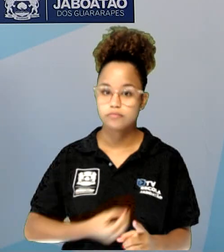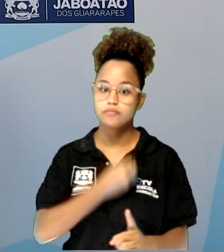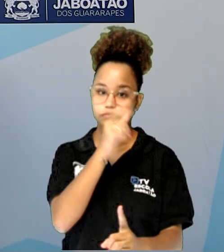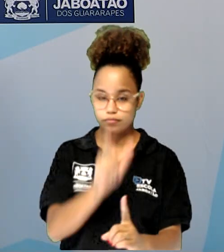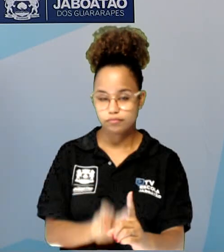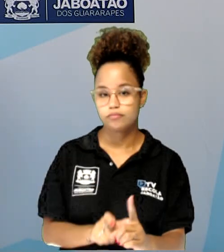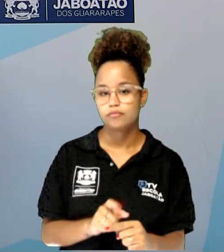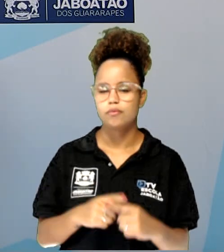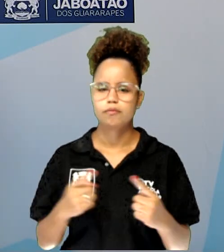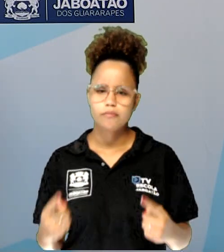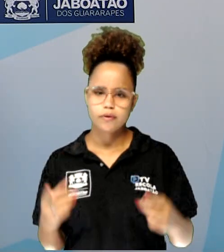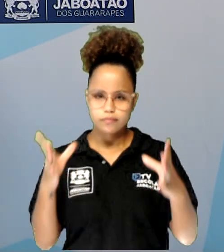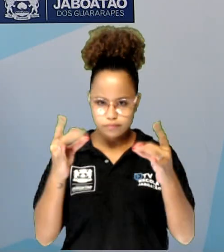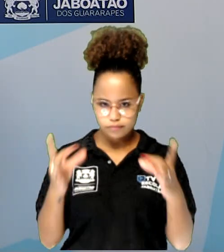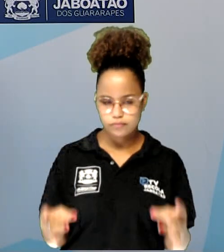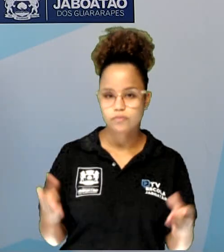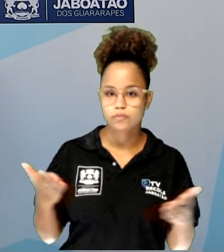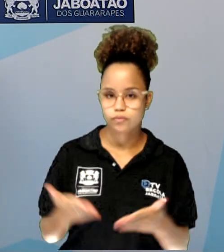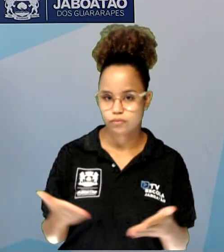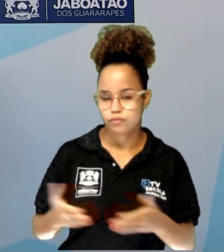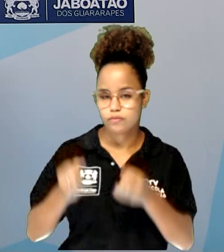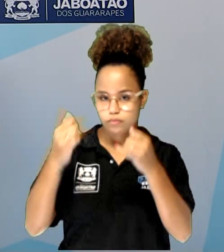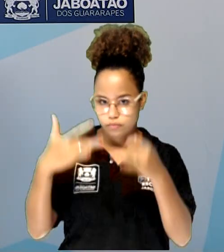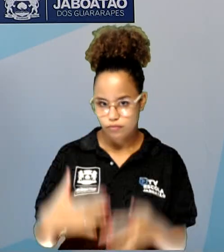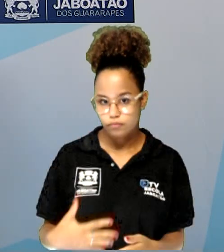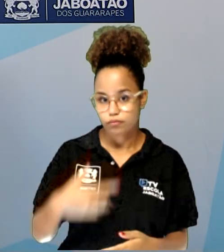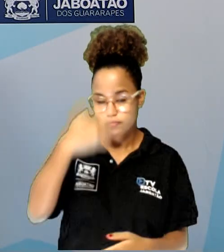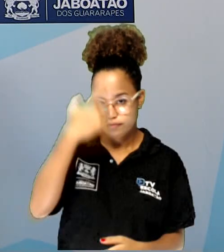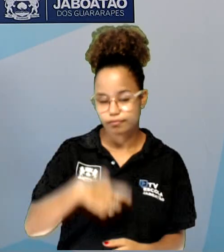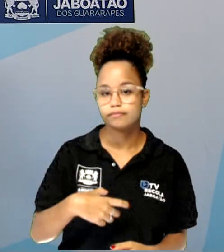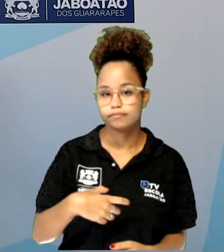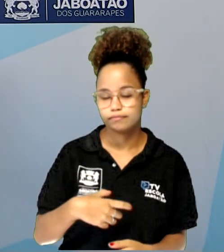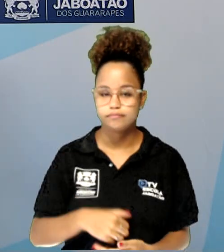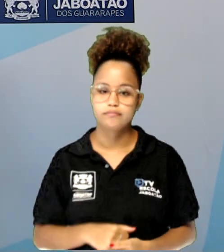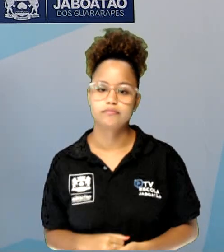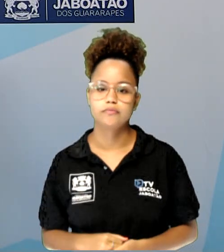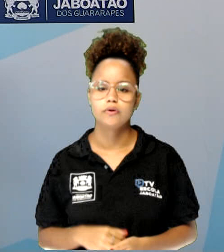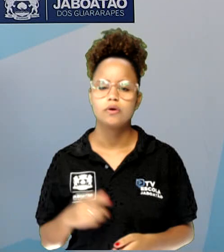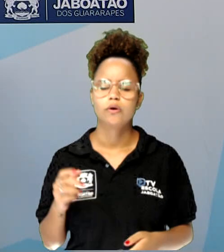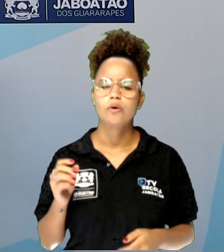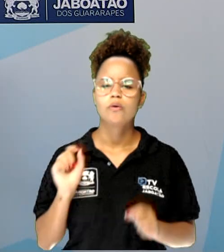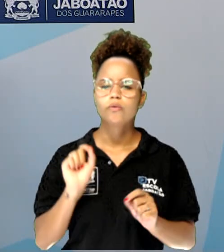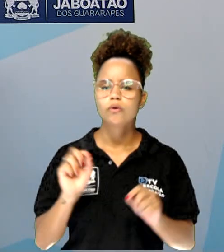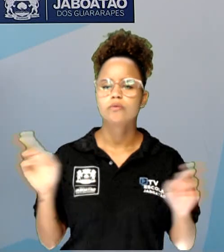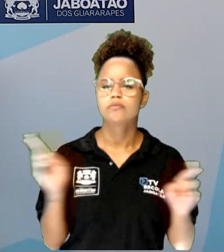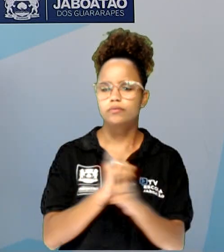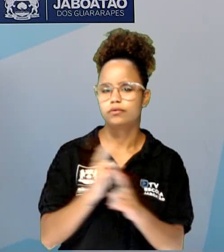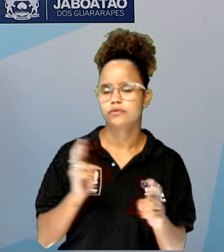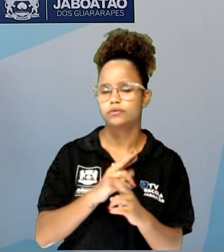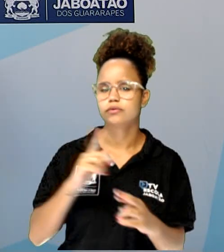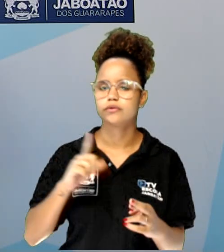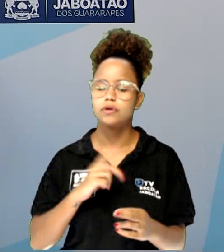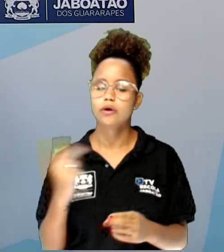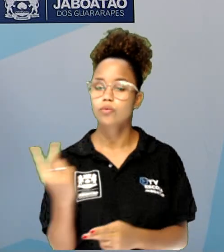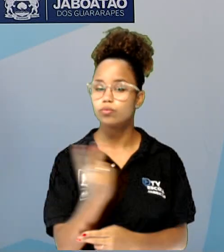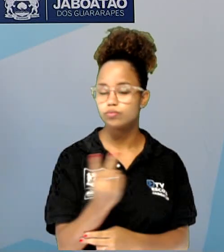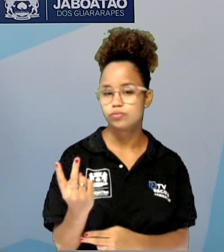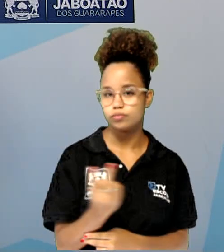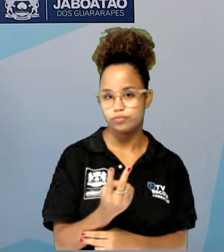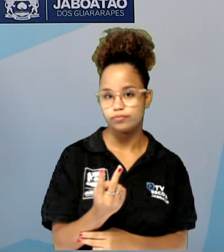mas especificamente hoje falaremos sobre autobiografia. Que relação há entre uma biografia e uma